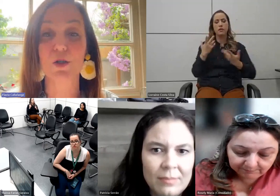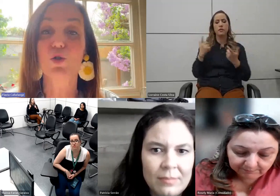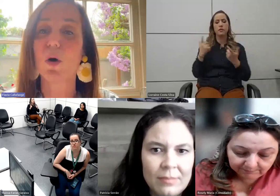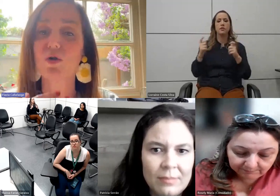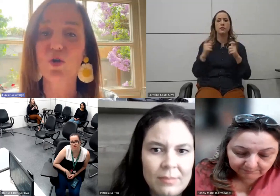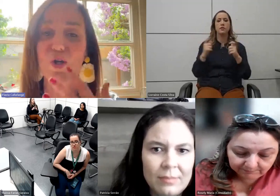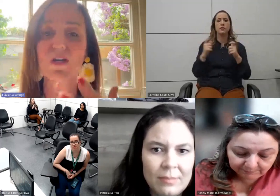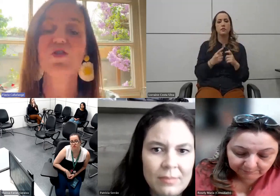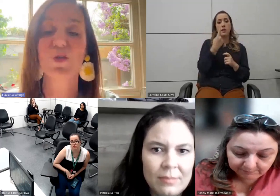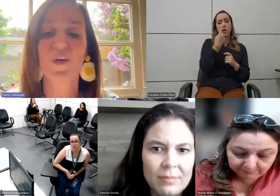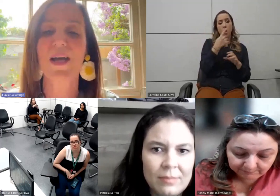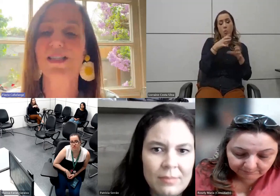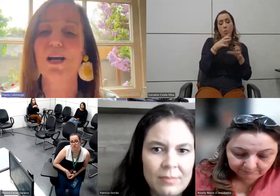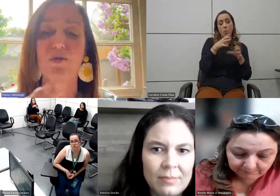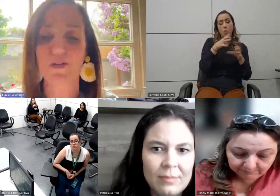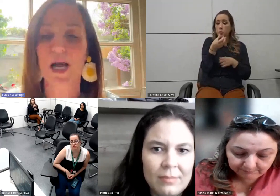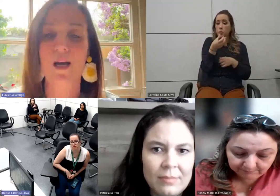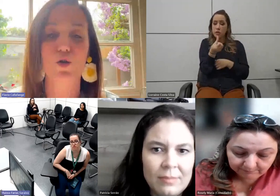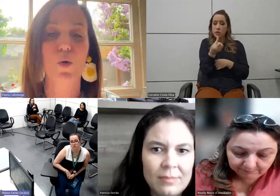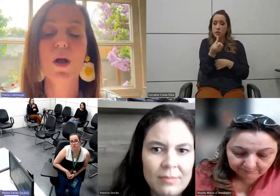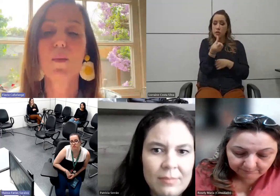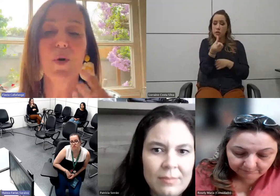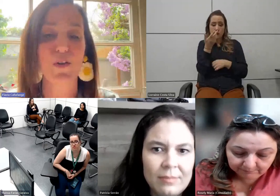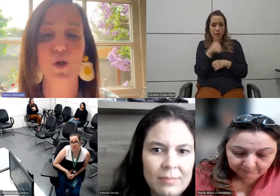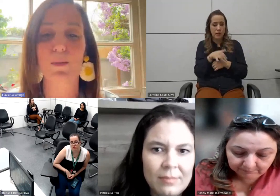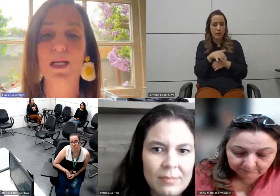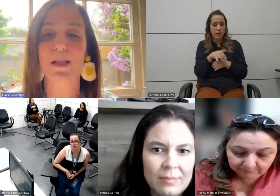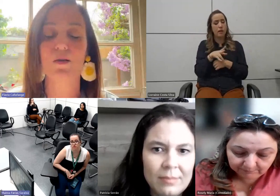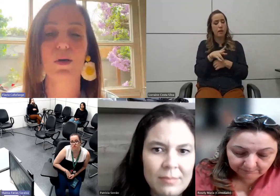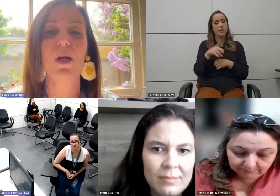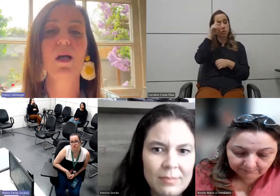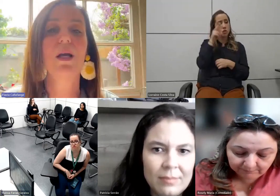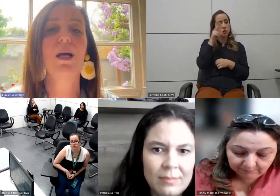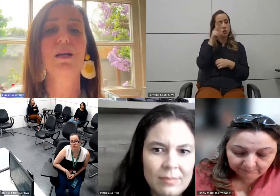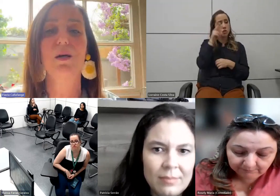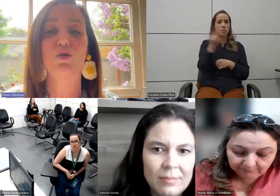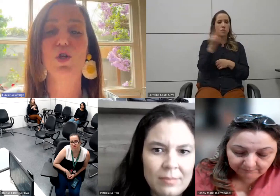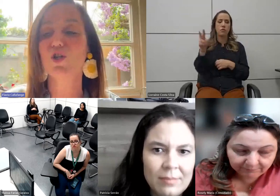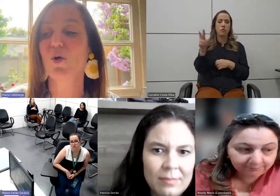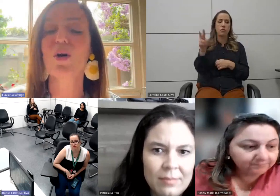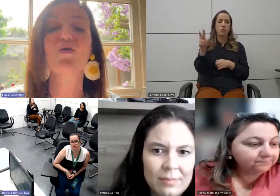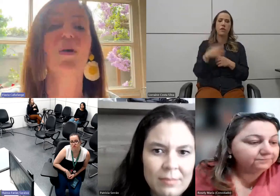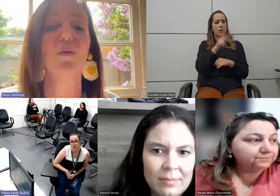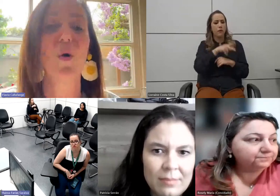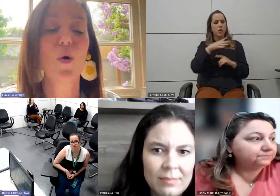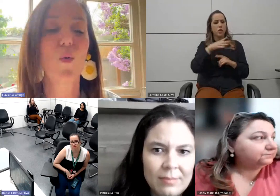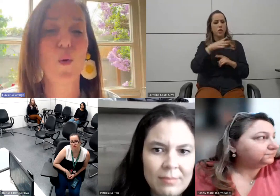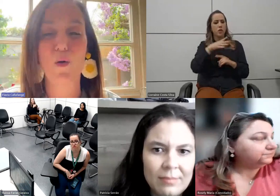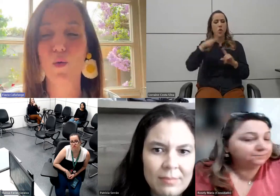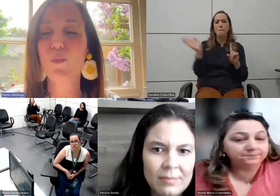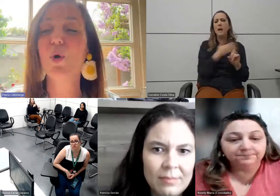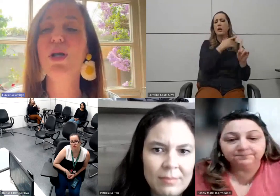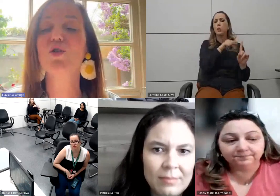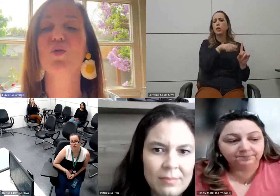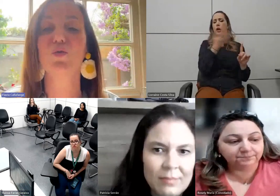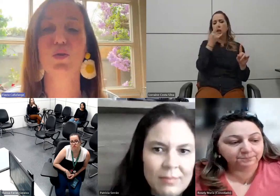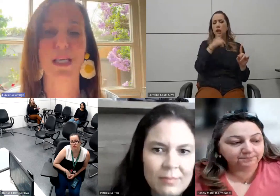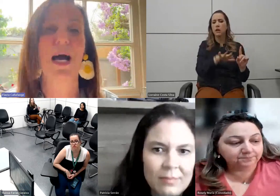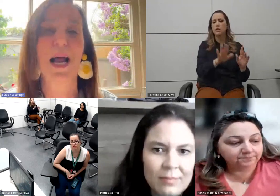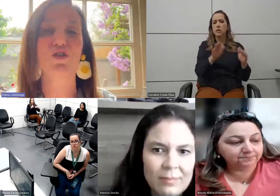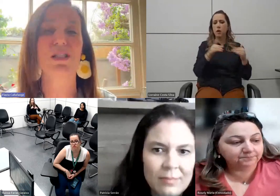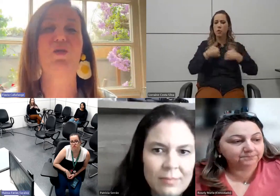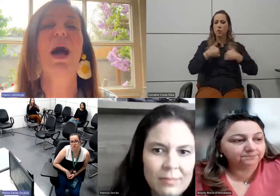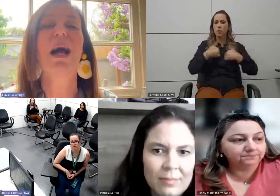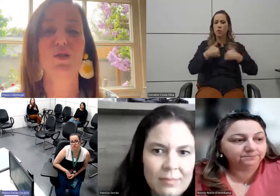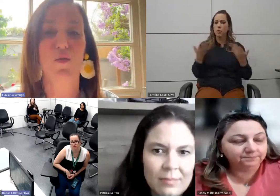crianças e todos os dias a gente vê, sai um fantástico, professora batendo em criança autista, hoje foi algum político